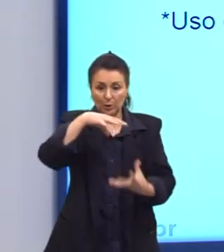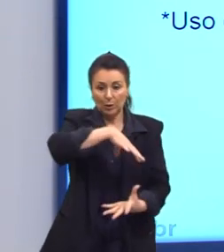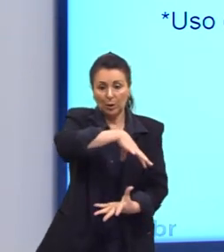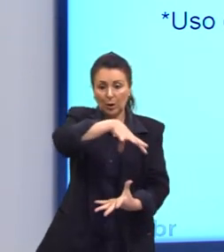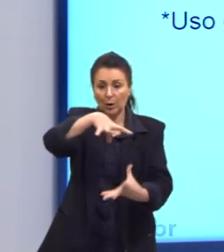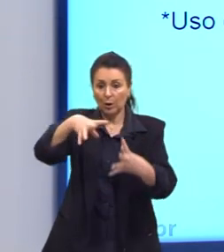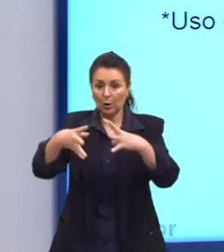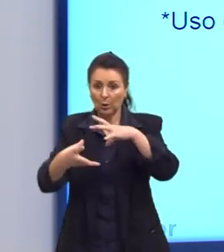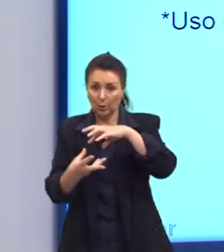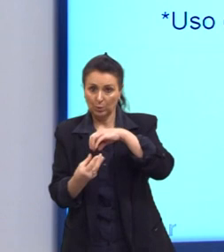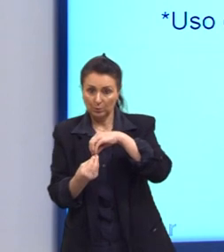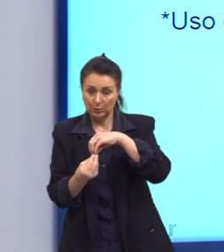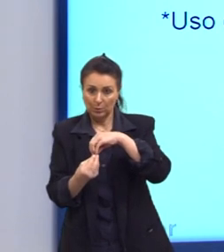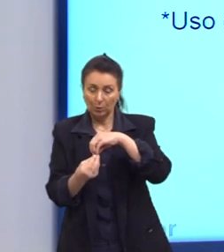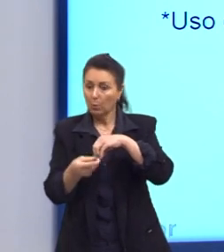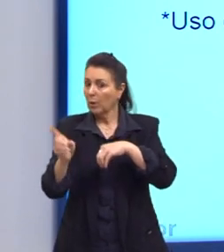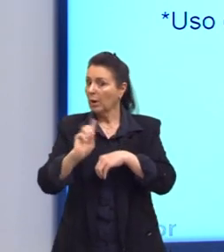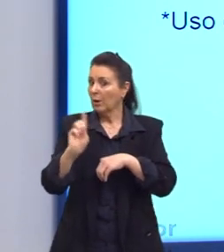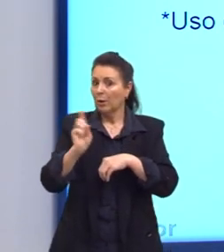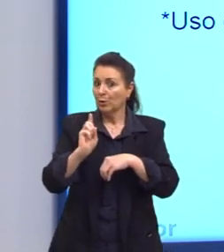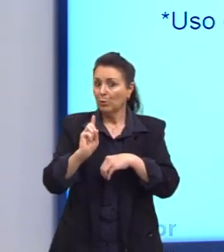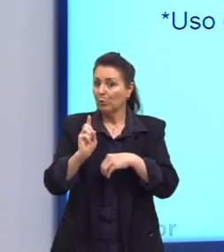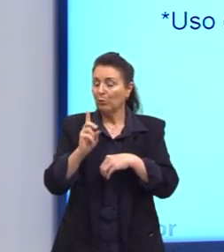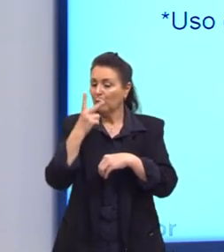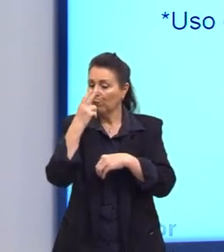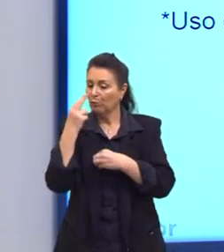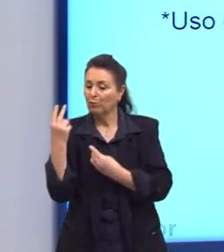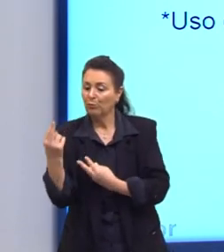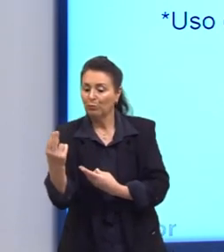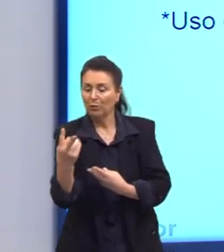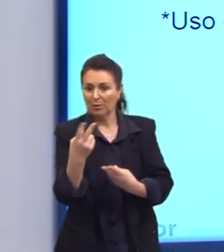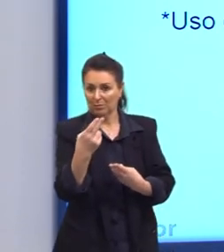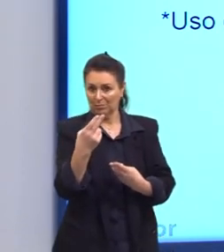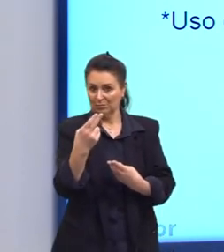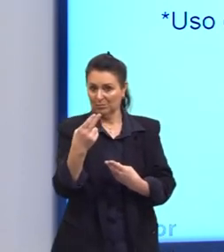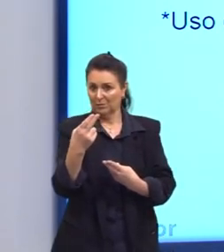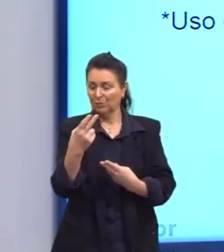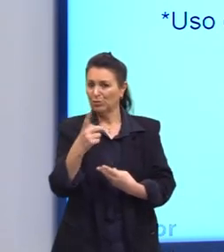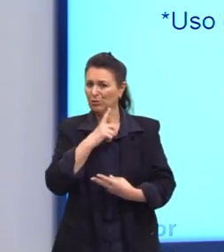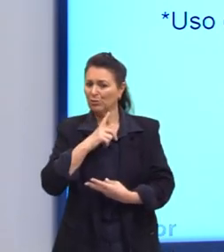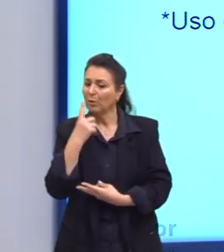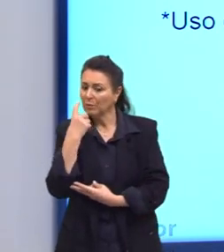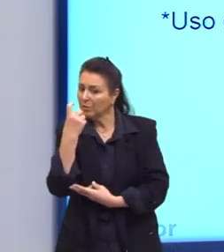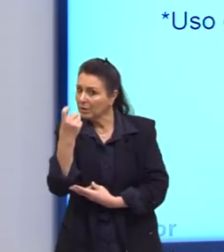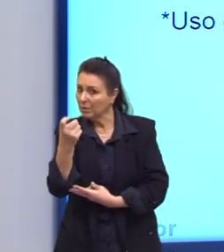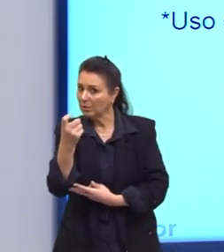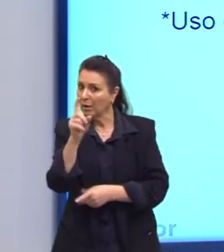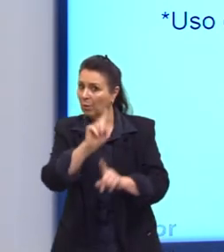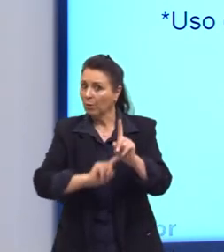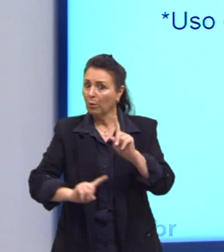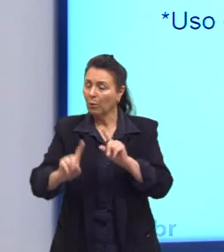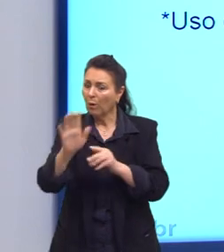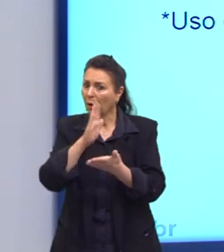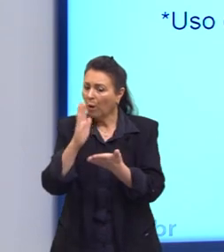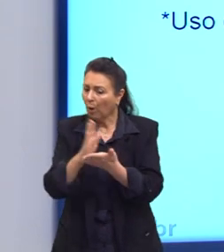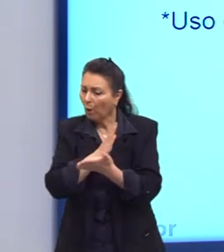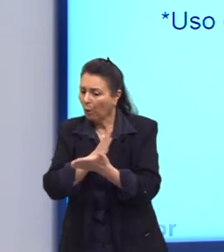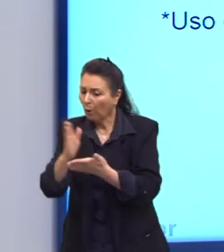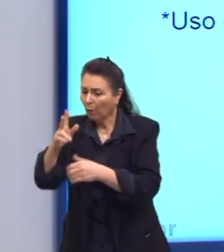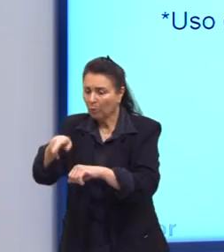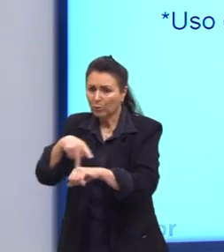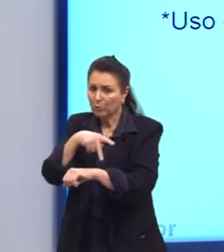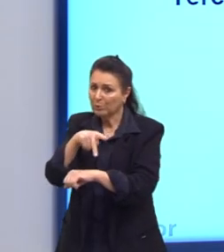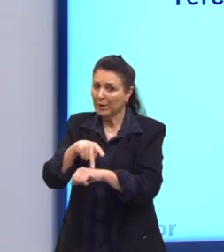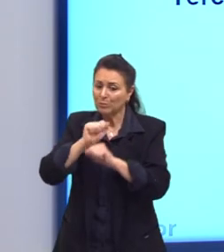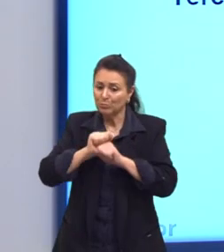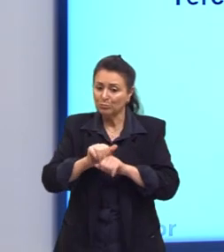ela não foi homogênea, de acordo com seus interesses, alguns países não interessavam e aí ela acabou não se